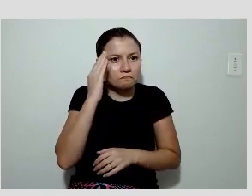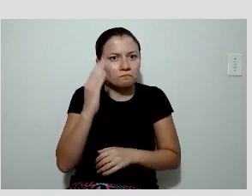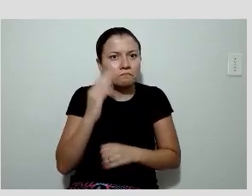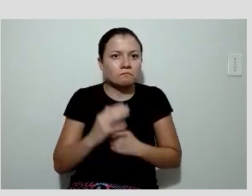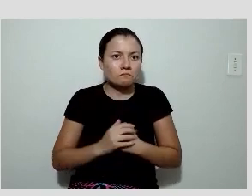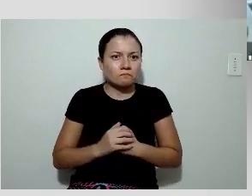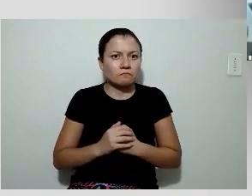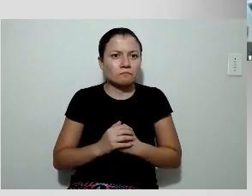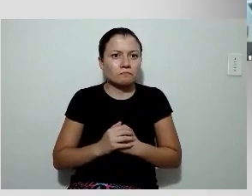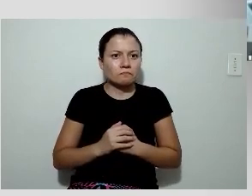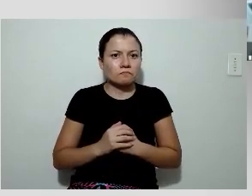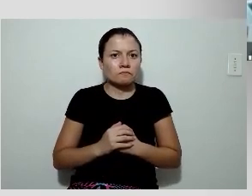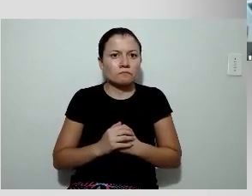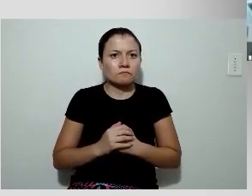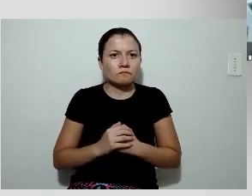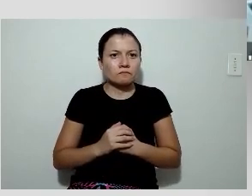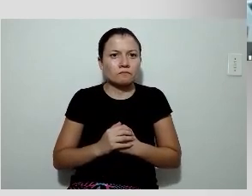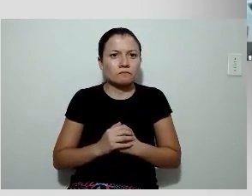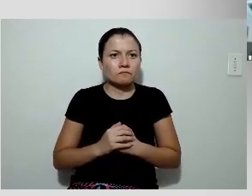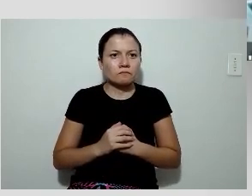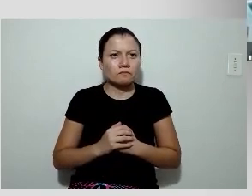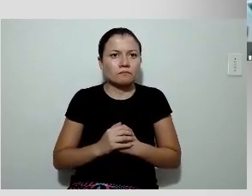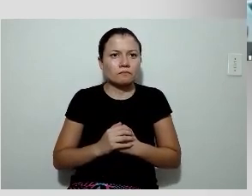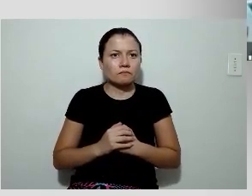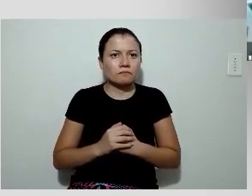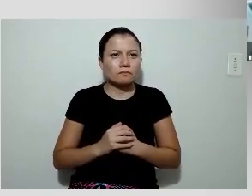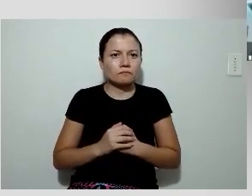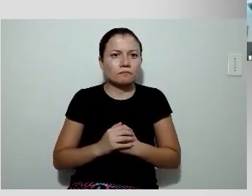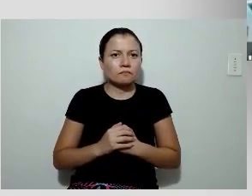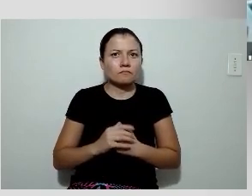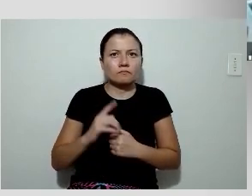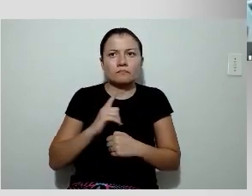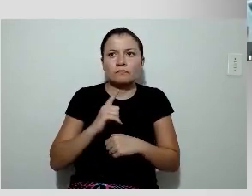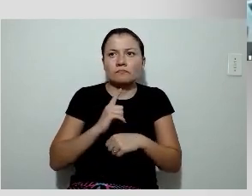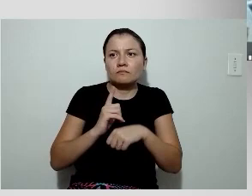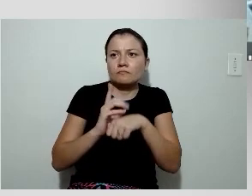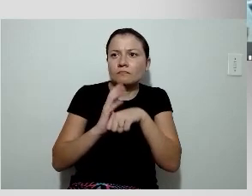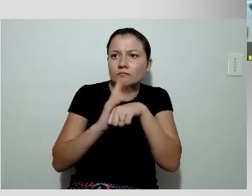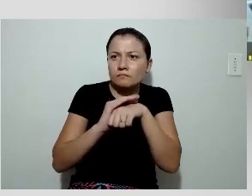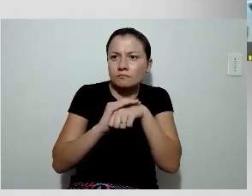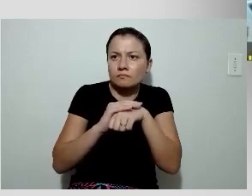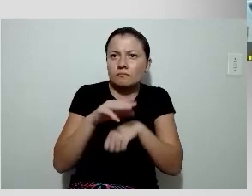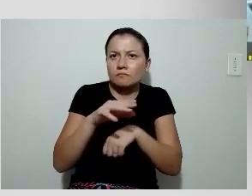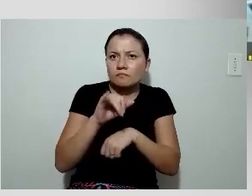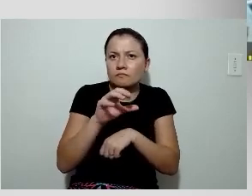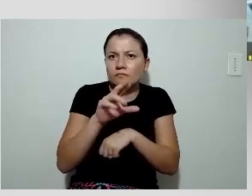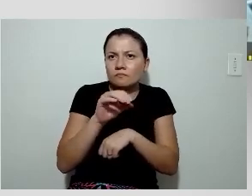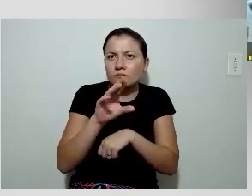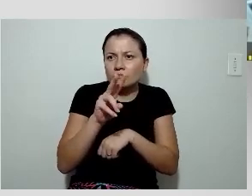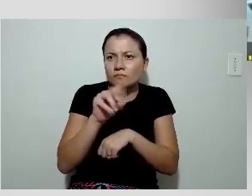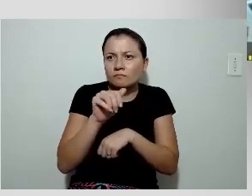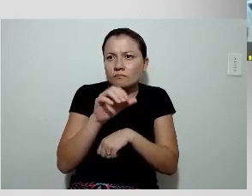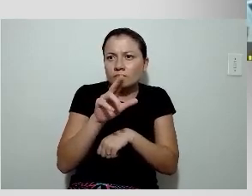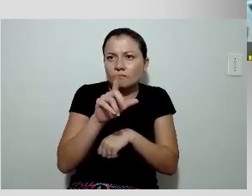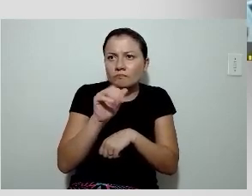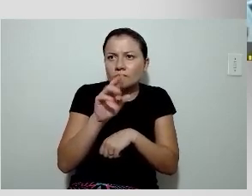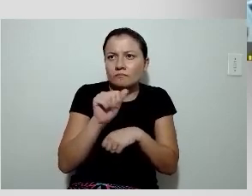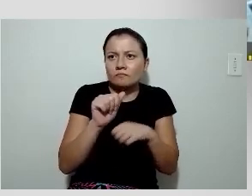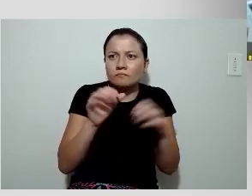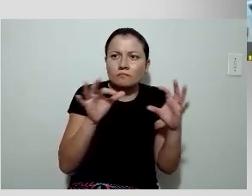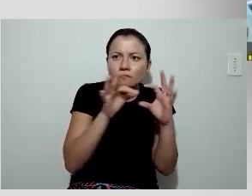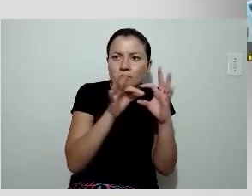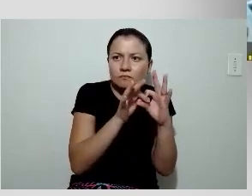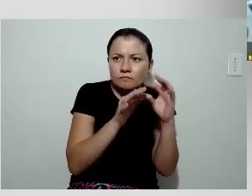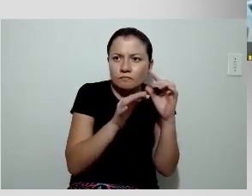e pouco em doença microvascular associada à doença vasopálica, tanto da